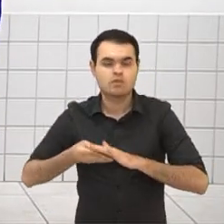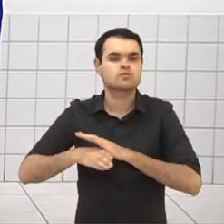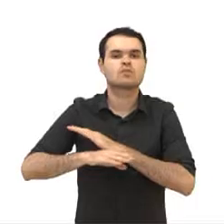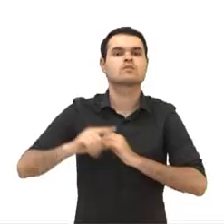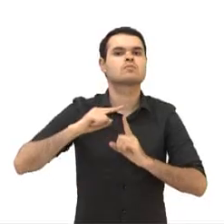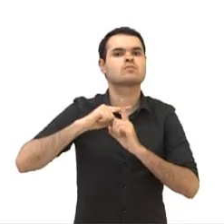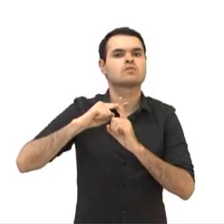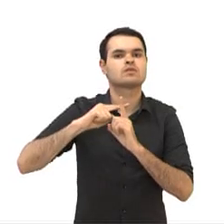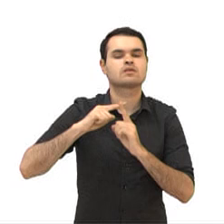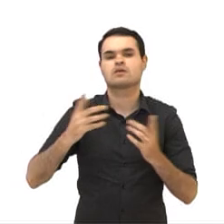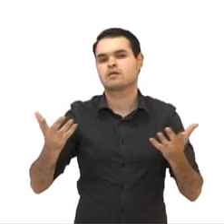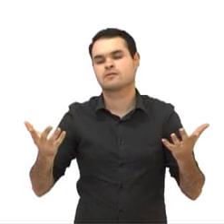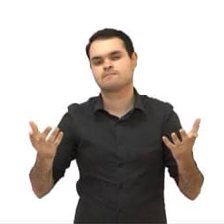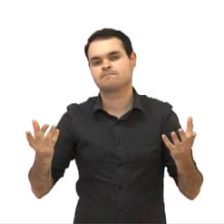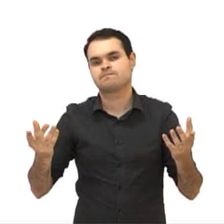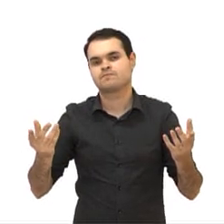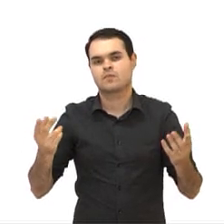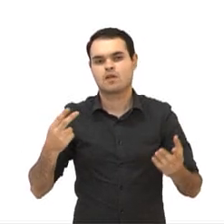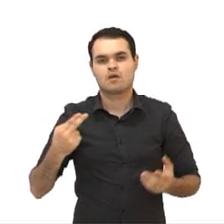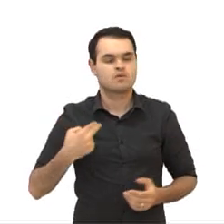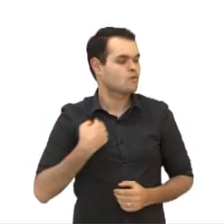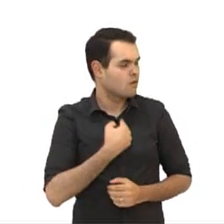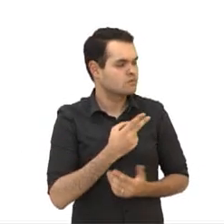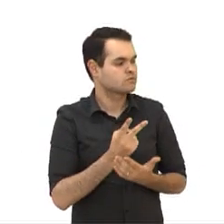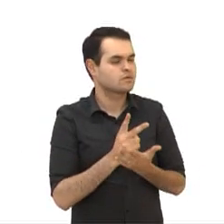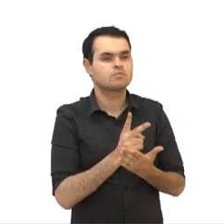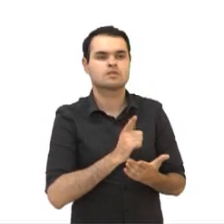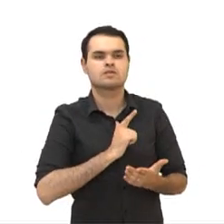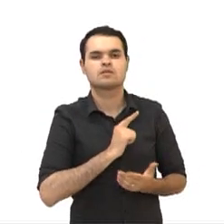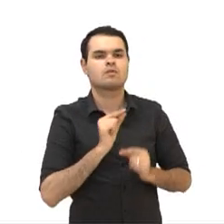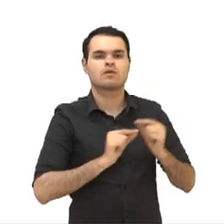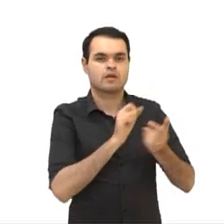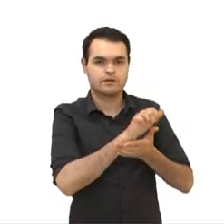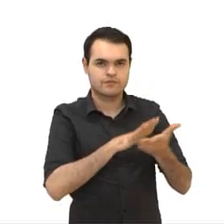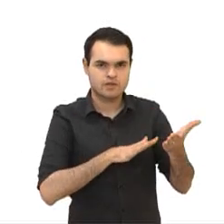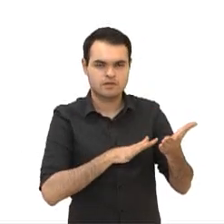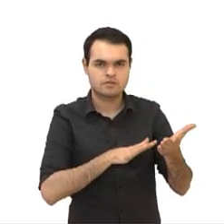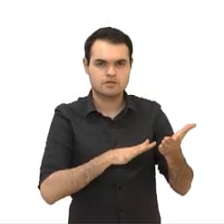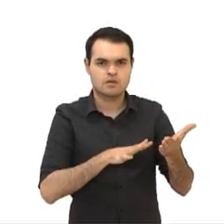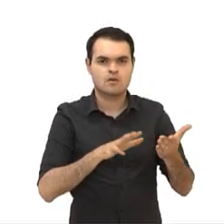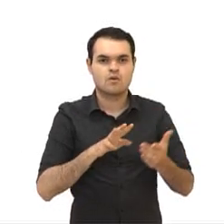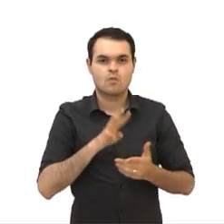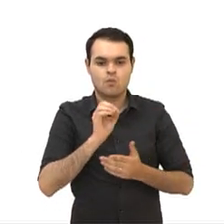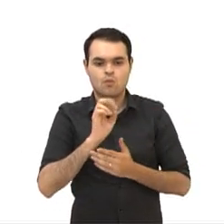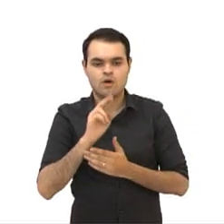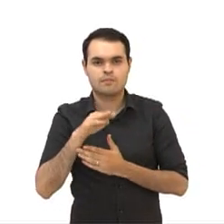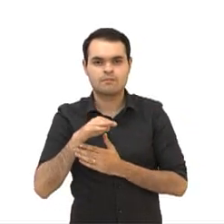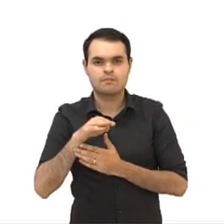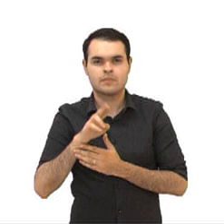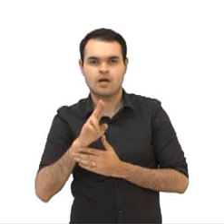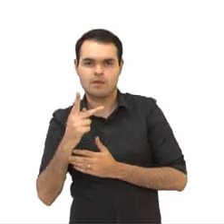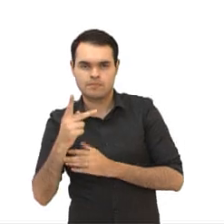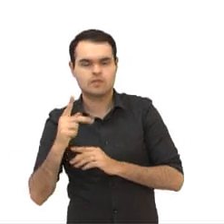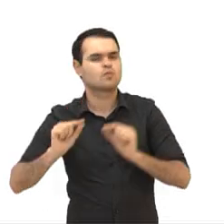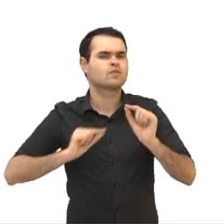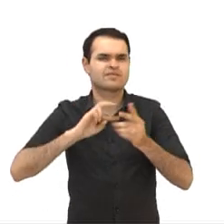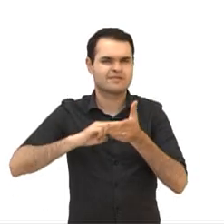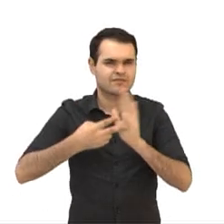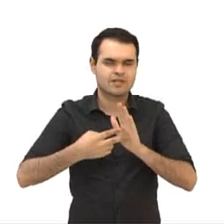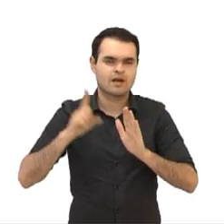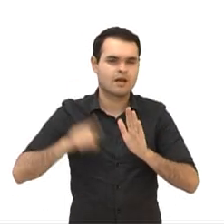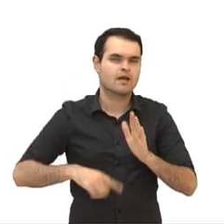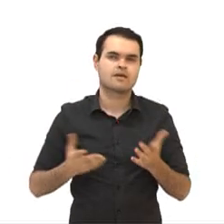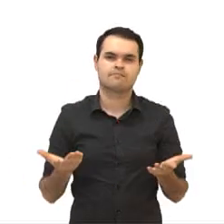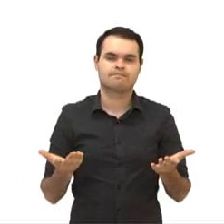nós temos sempre uma atividade de warm-up. Uhul. Então, warm-up, ele nada mais é